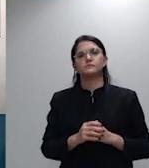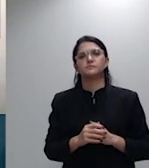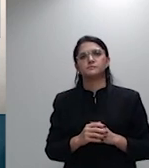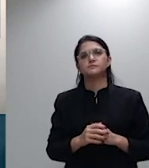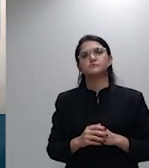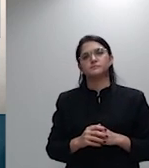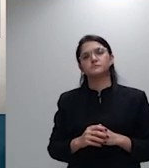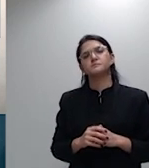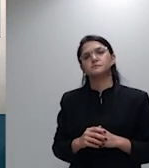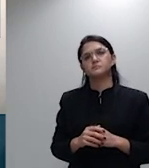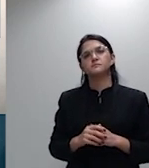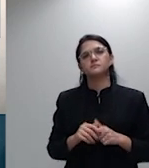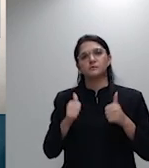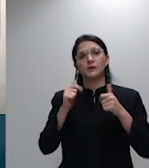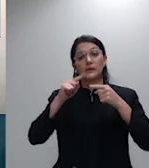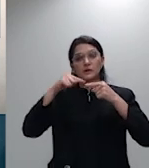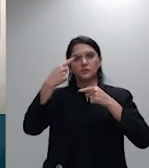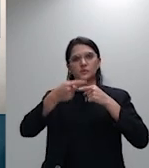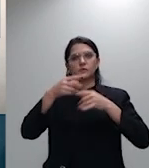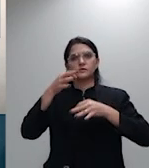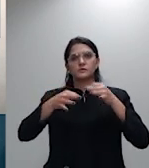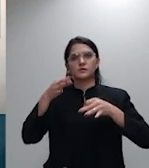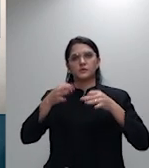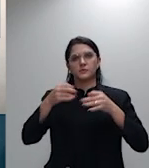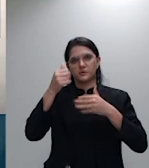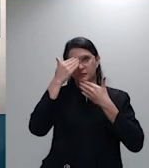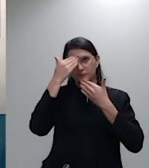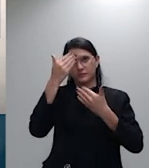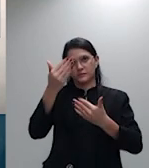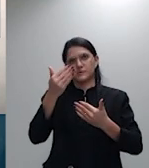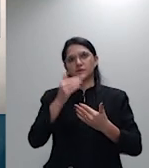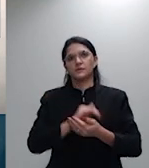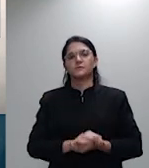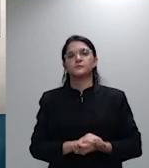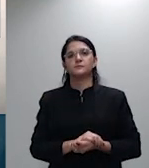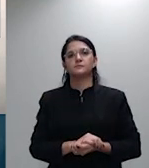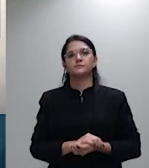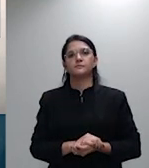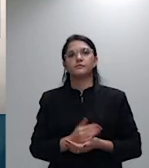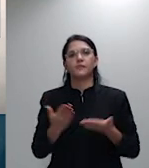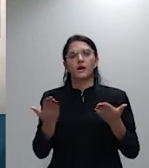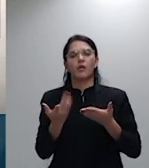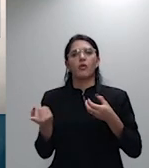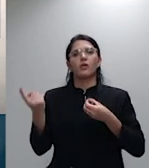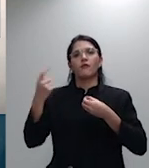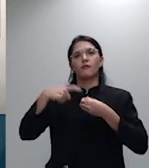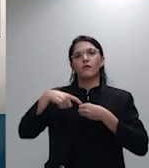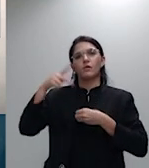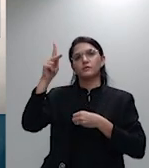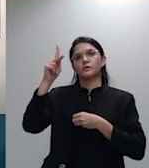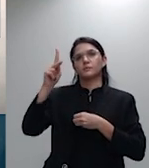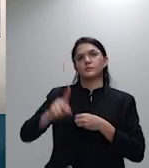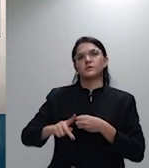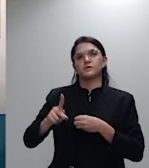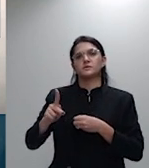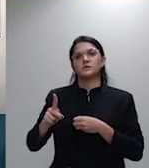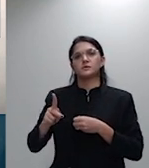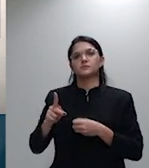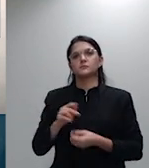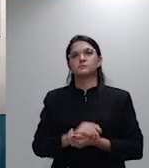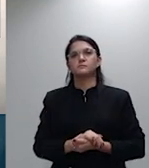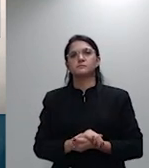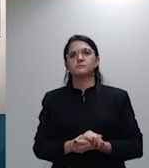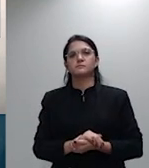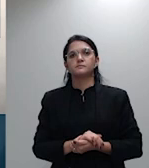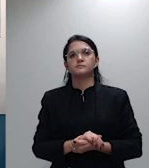muito obrigado eu torno a palavra então ao presidente agradecendo a sua filha muito